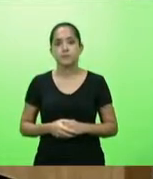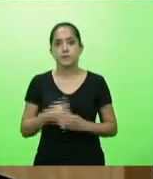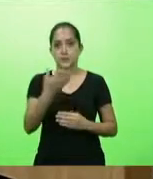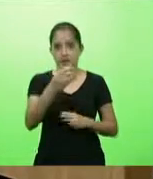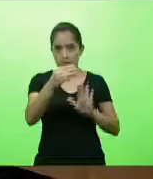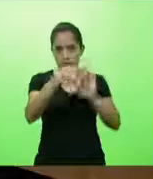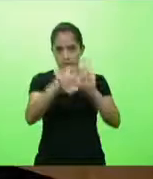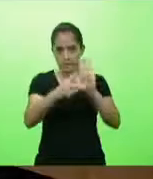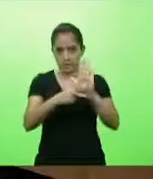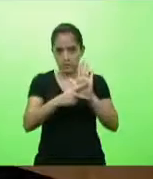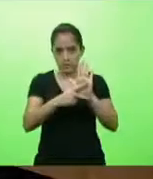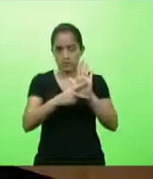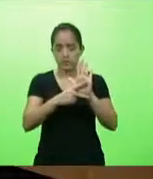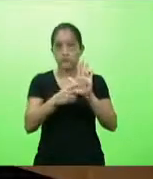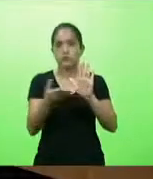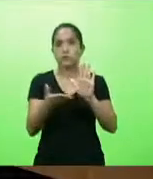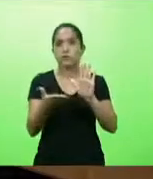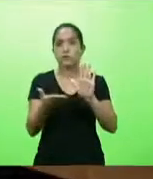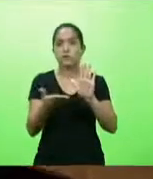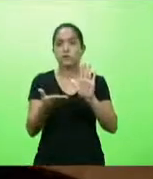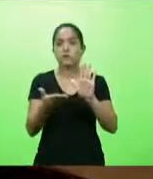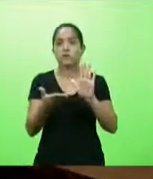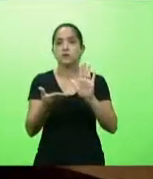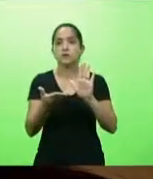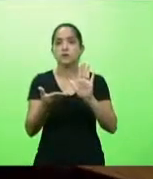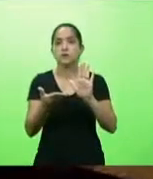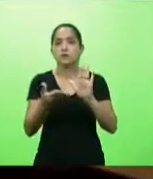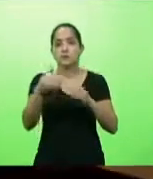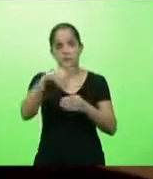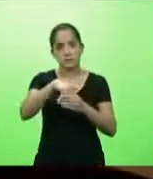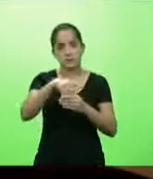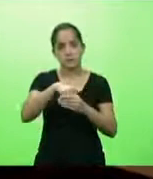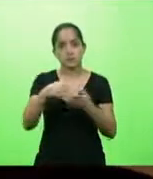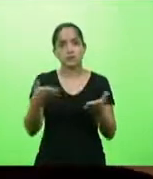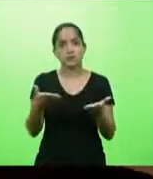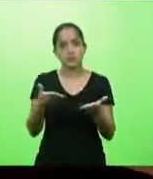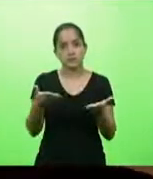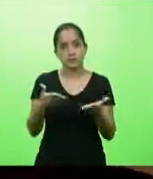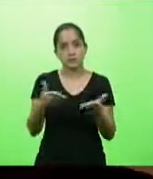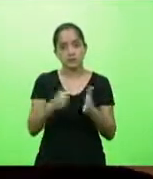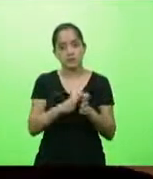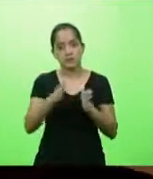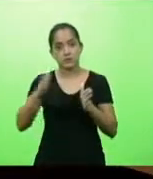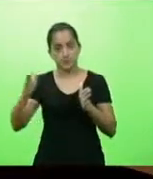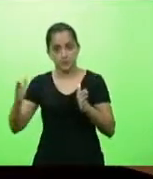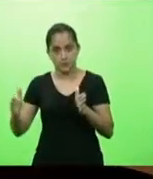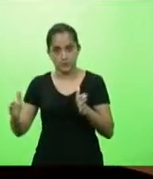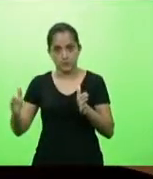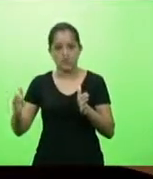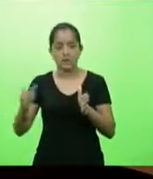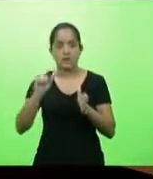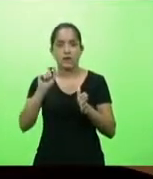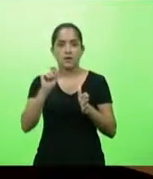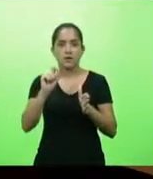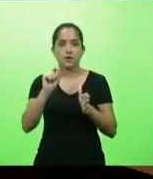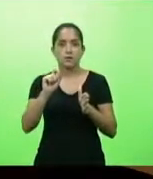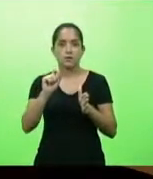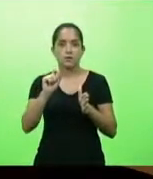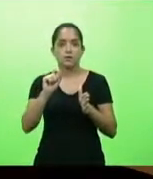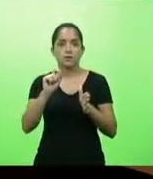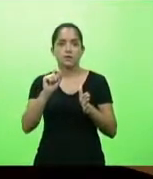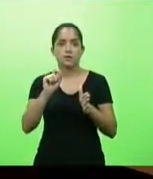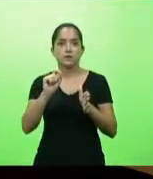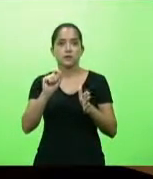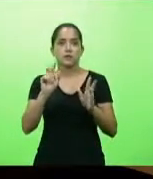provisória que está sendo votada agora e foi prorrogada, ela trata nada mais do